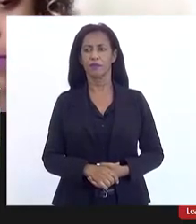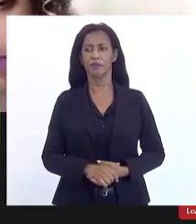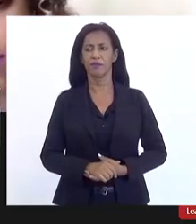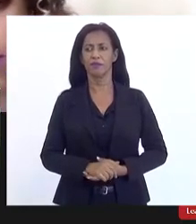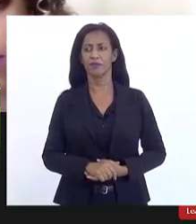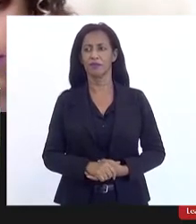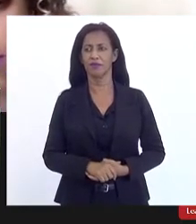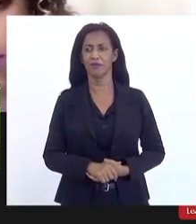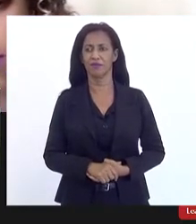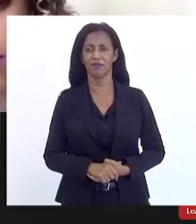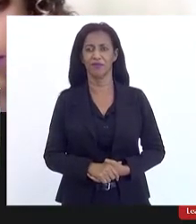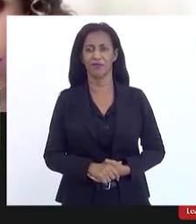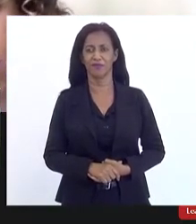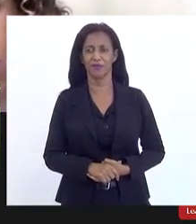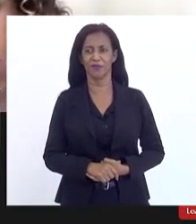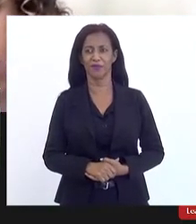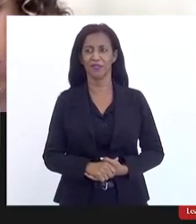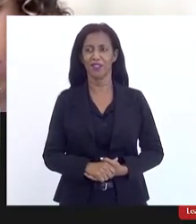se você tiver